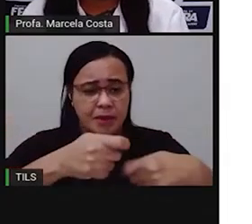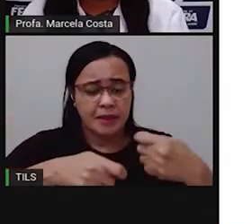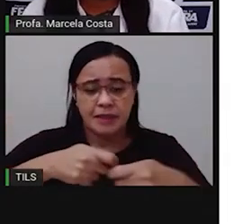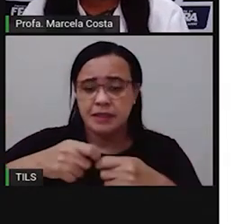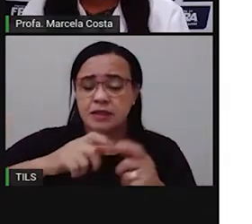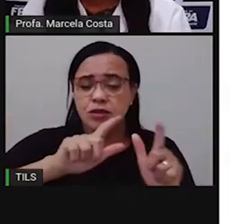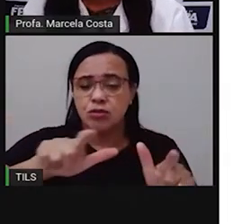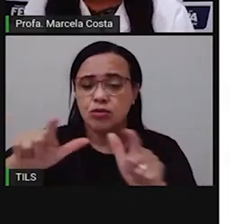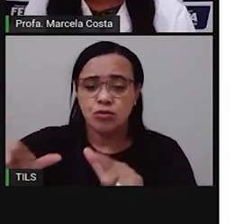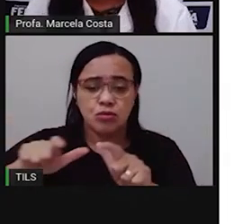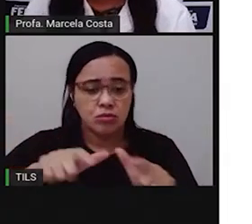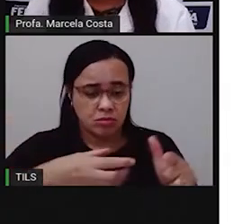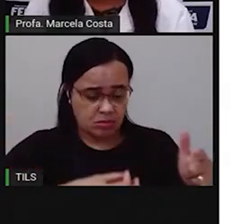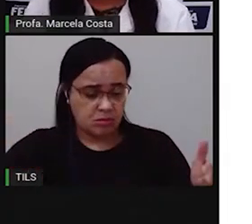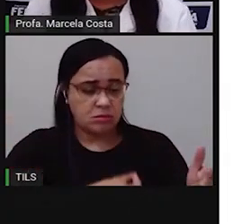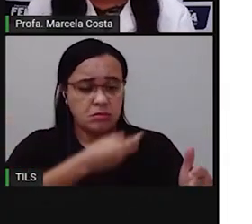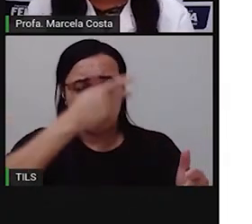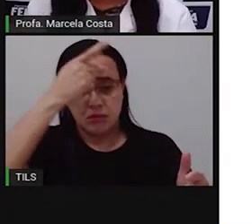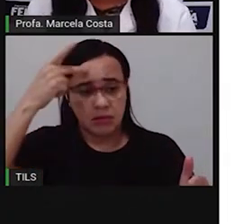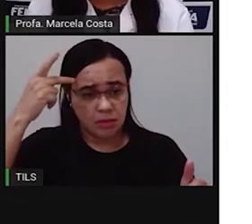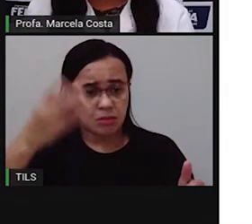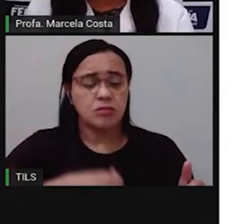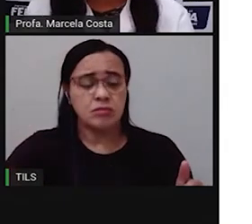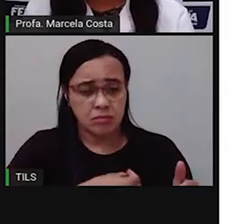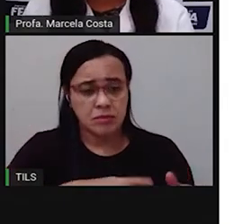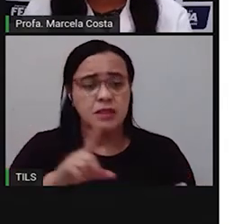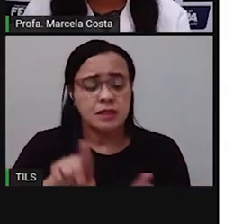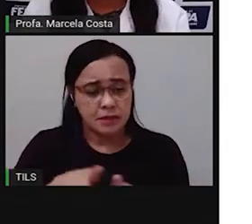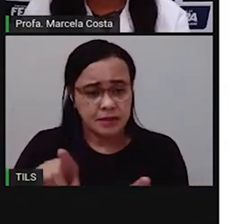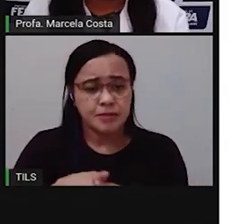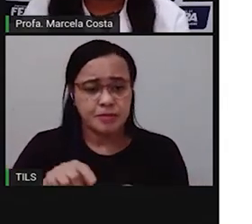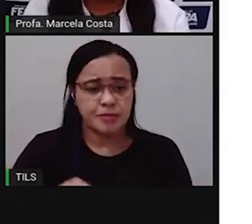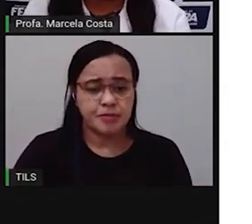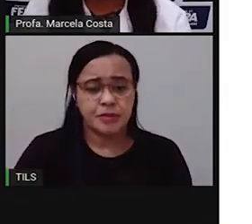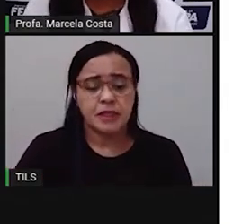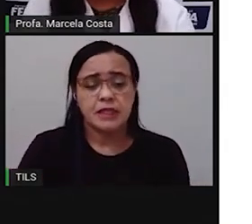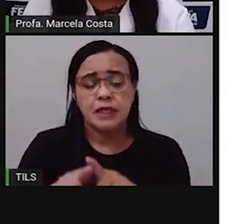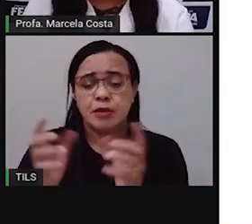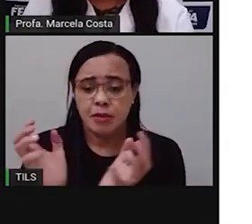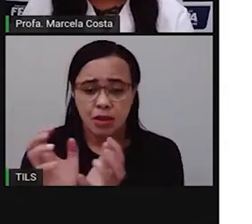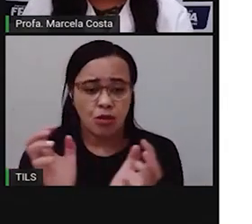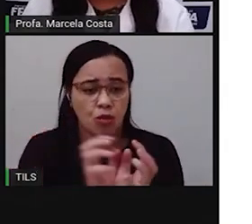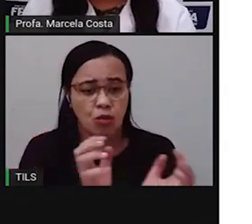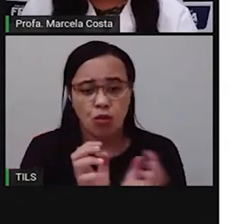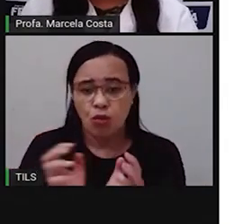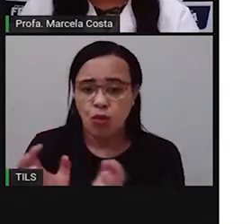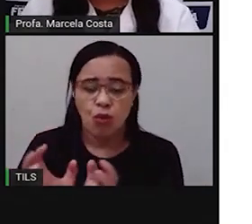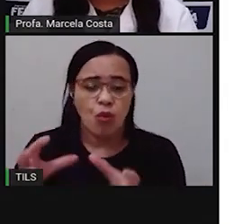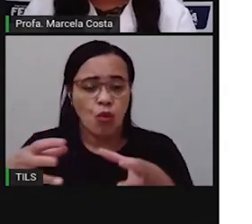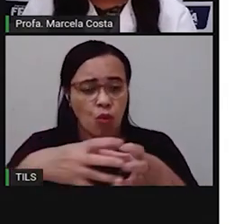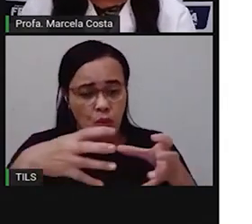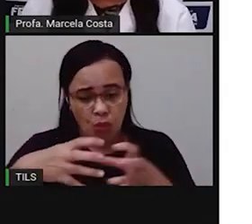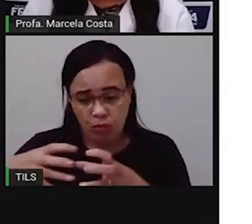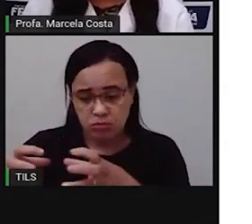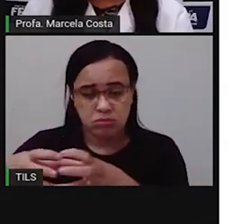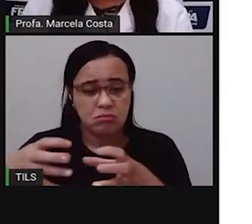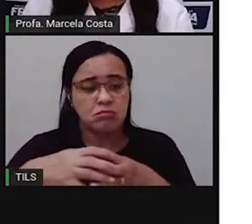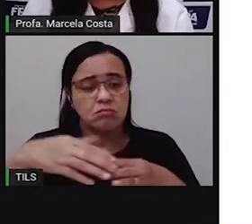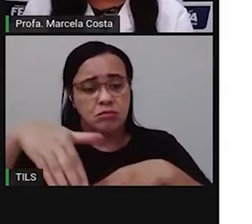convivência. E é justamente esse conjunto de ruas que formam os bairros, e esse conjunto de bairros